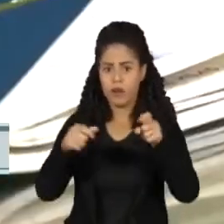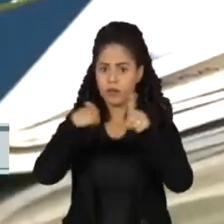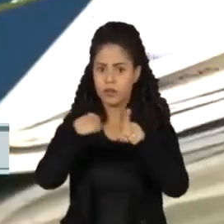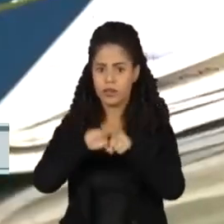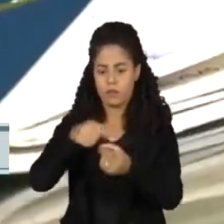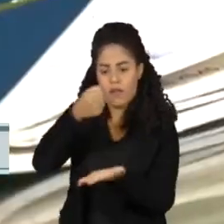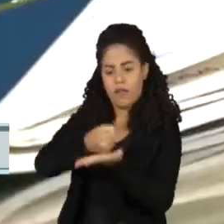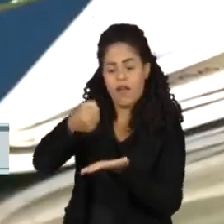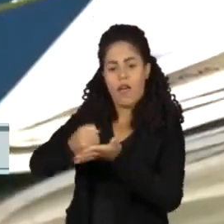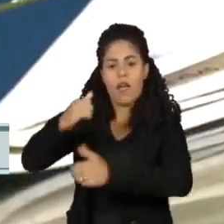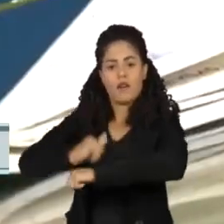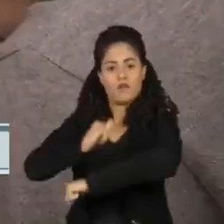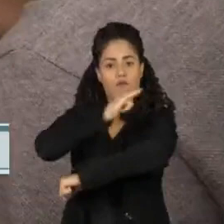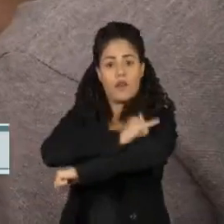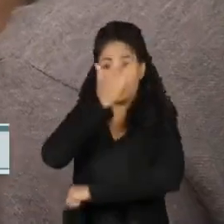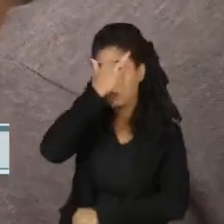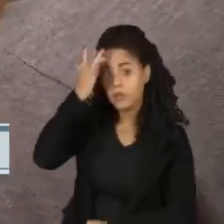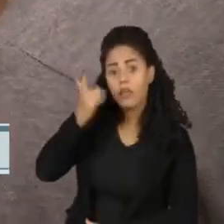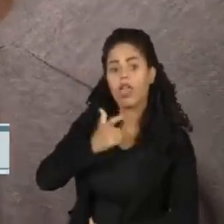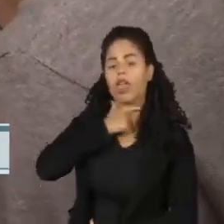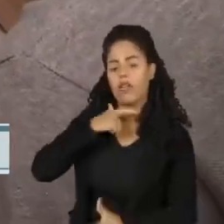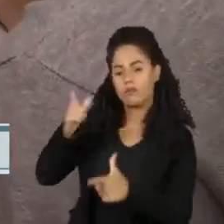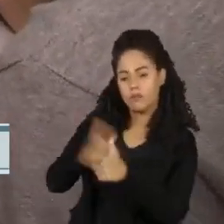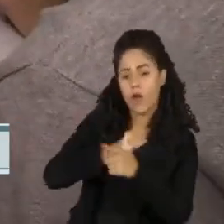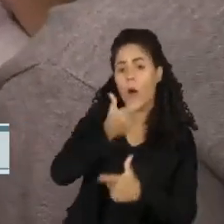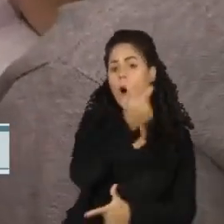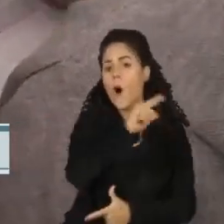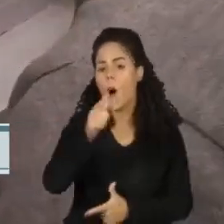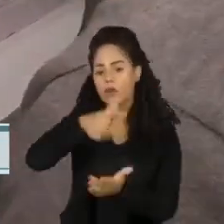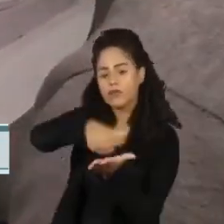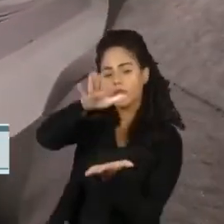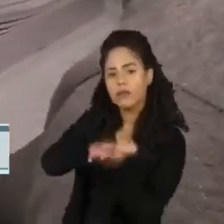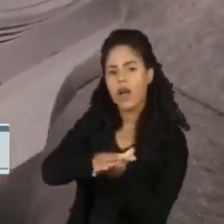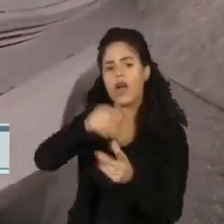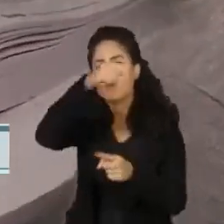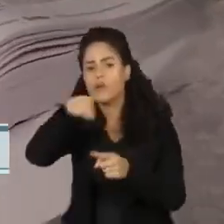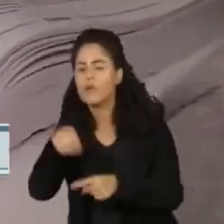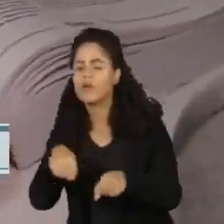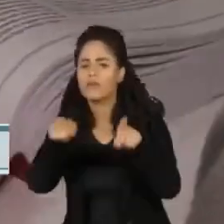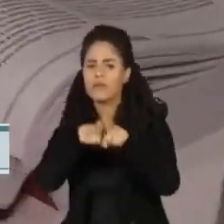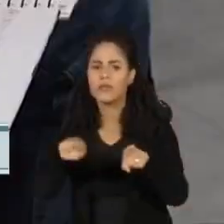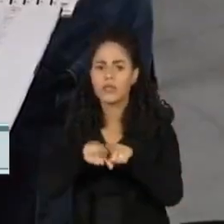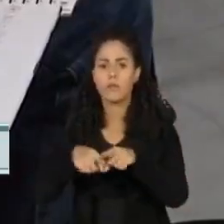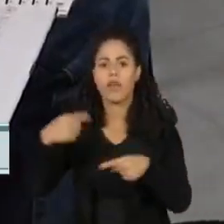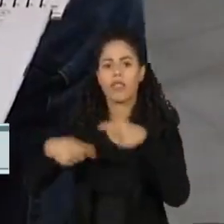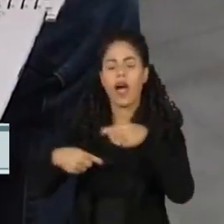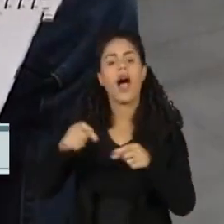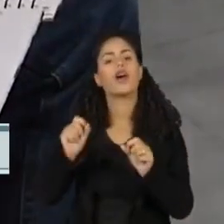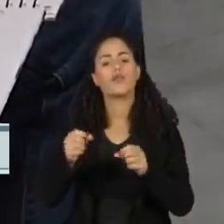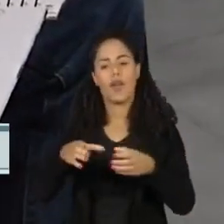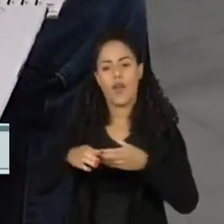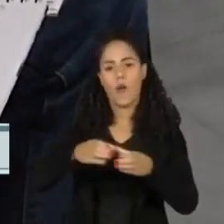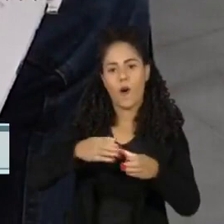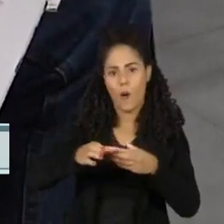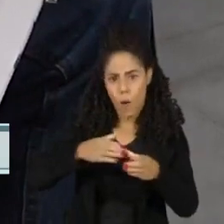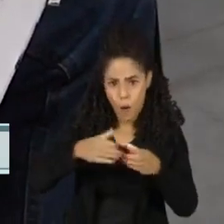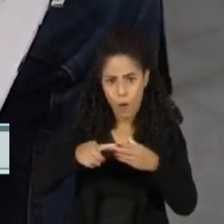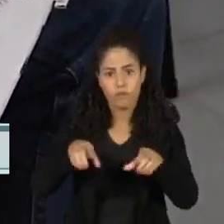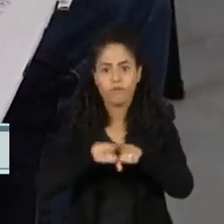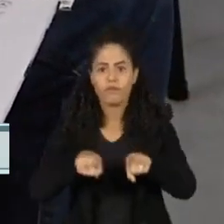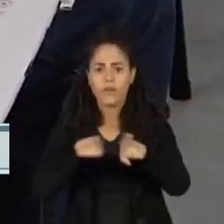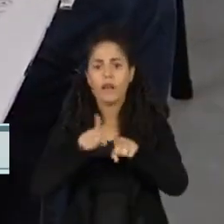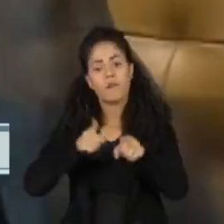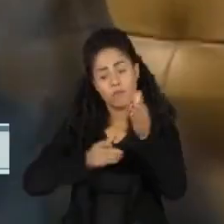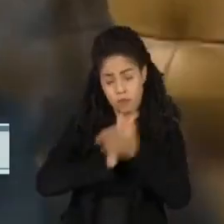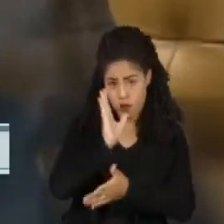Passaporte de inadimplentes. Outras penalidades, como a proibição de participação de concursos e licitações, também estão